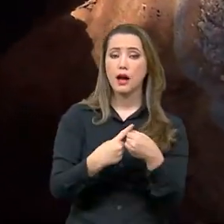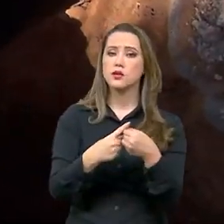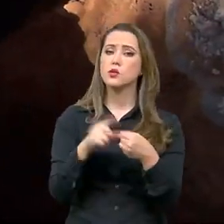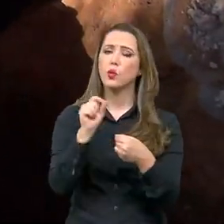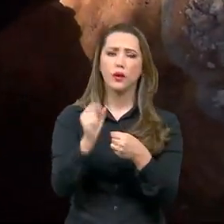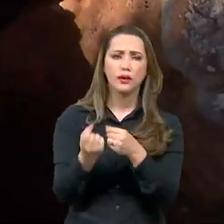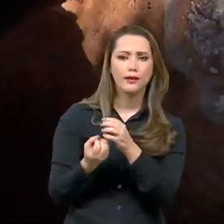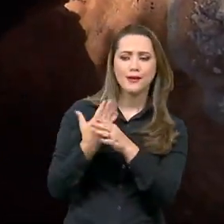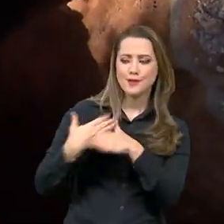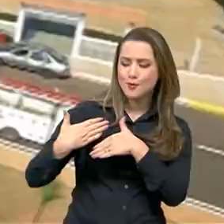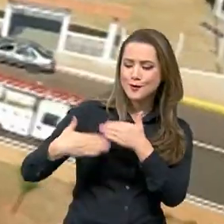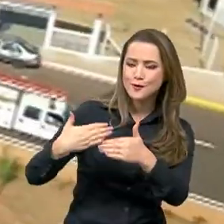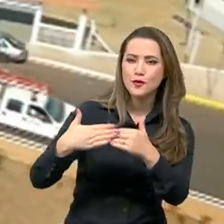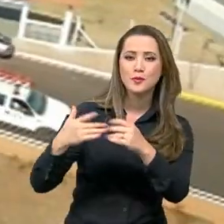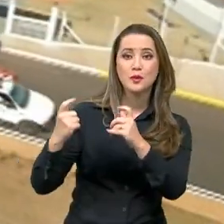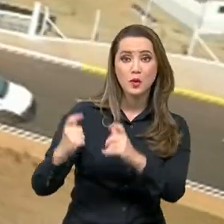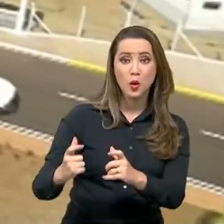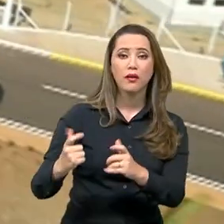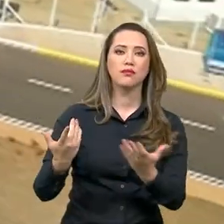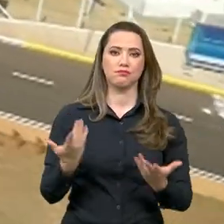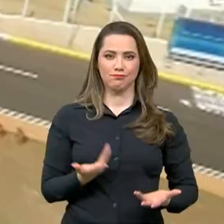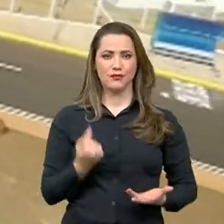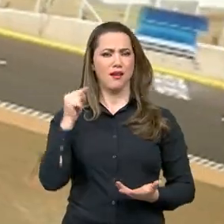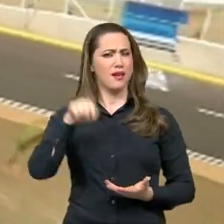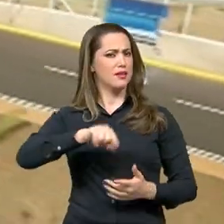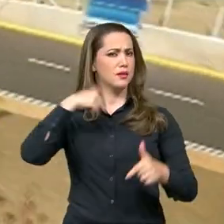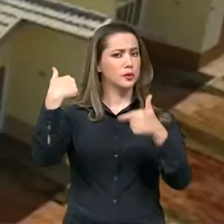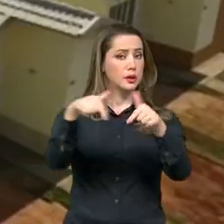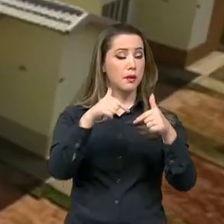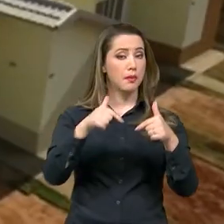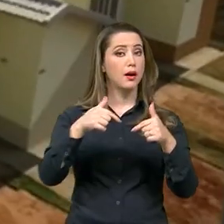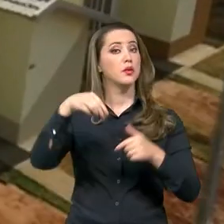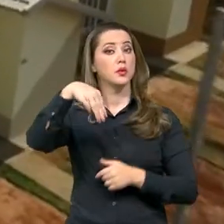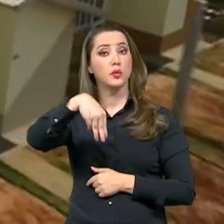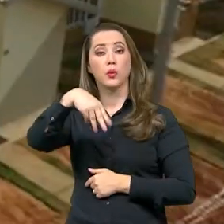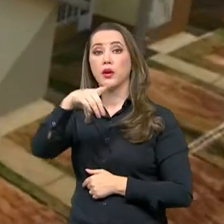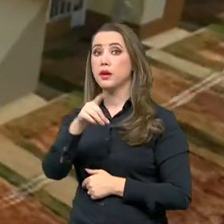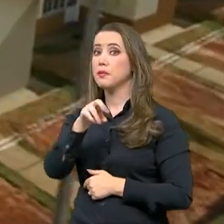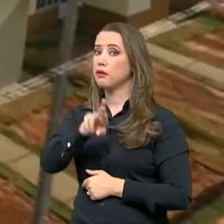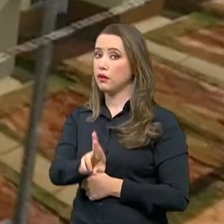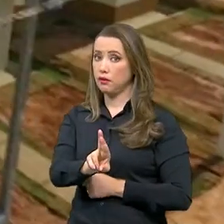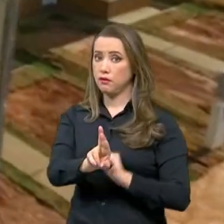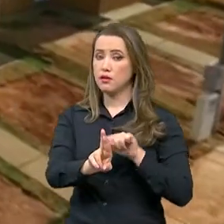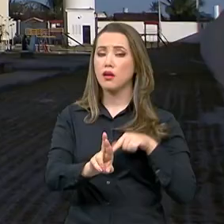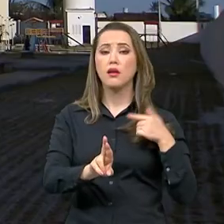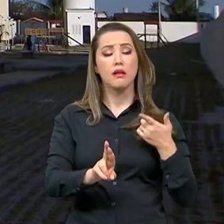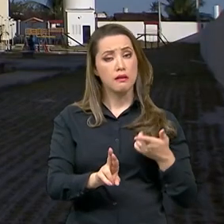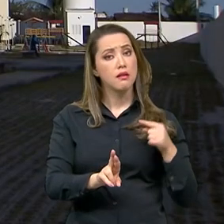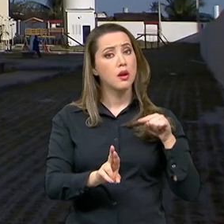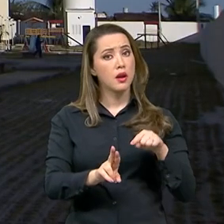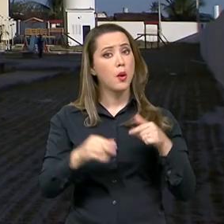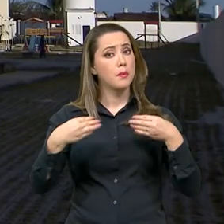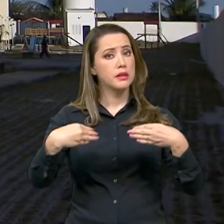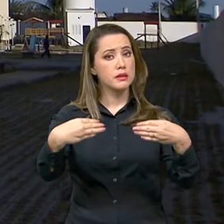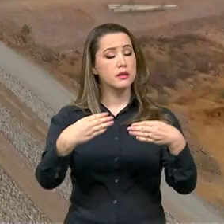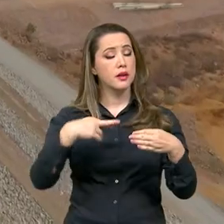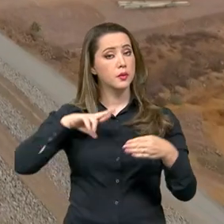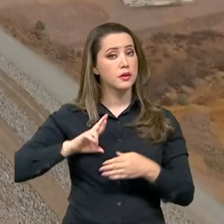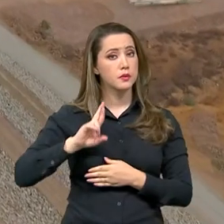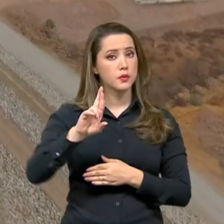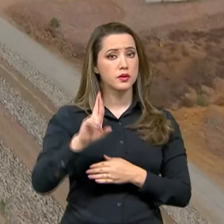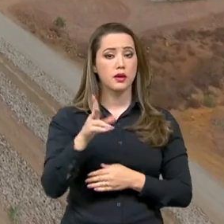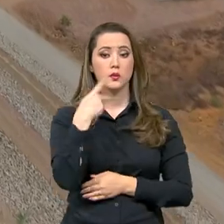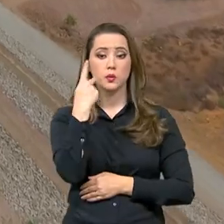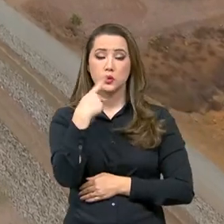promoção do desenvolvimento urbano. Essa é a missão do Ministério do Desenvolvimento Regional, responsável pela garantia de políticas